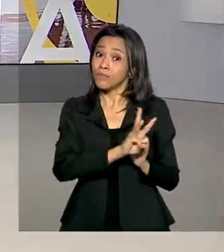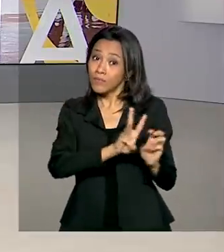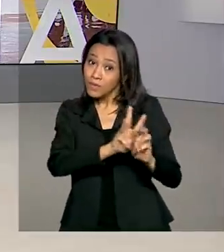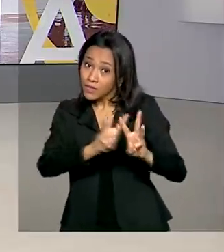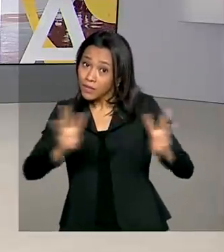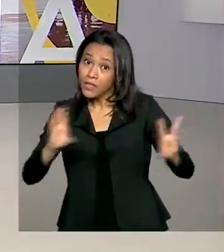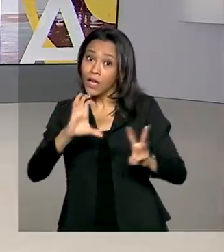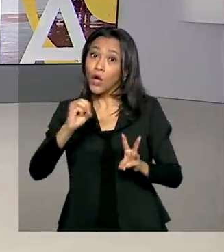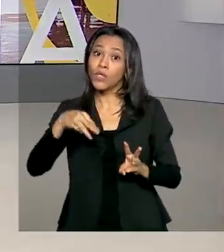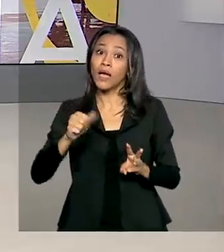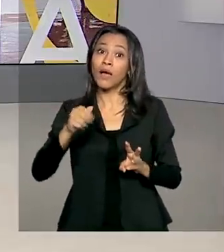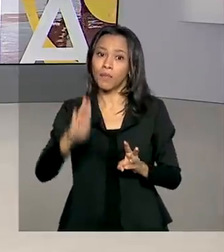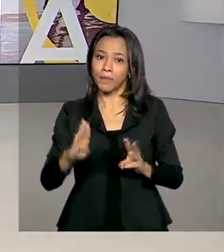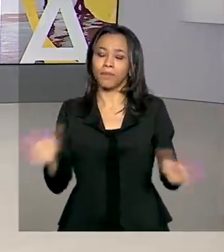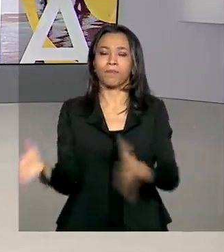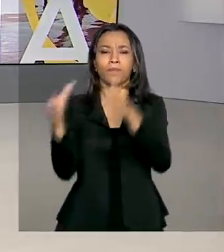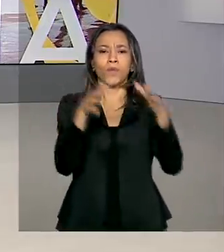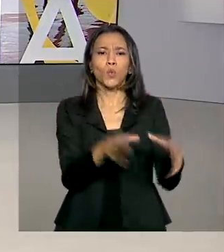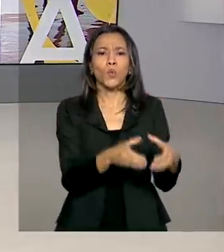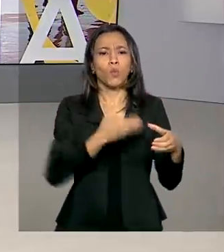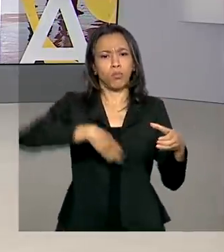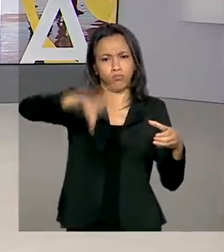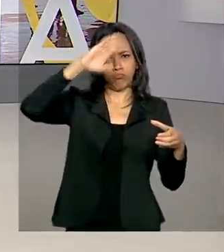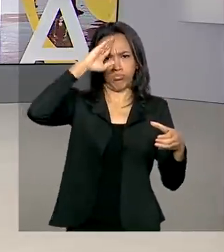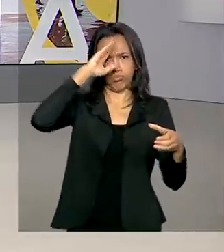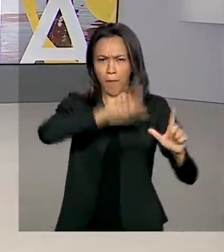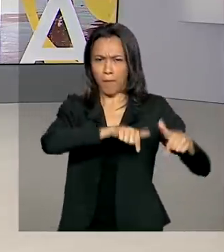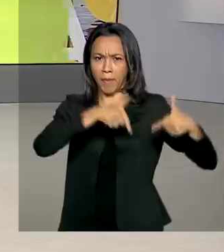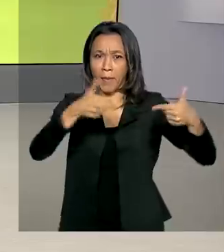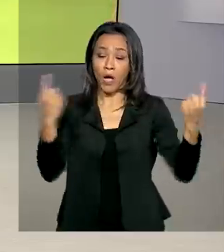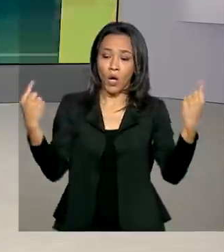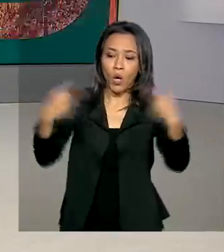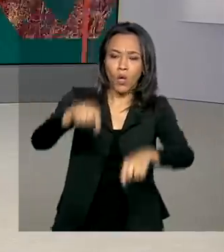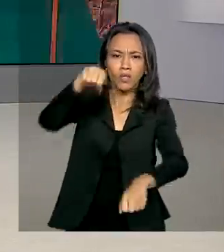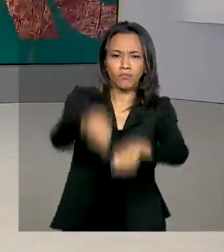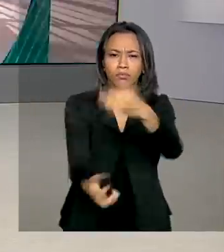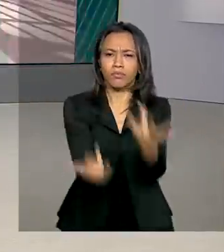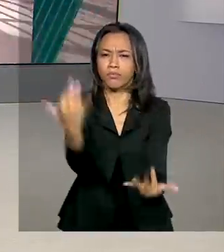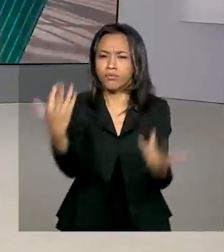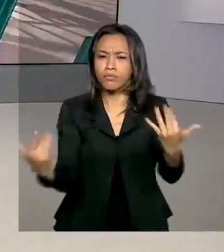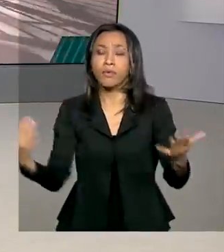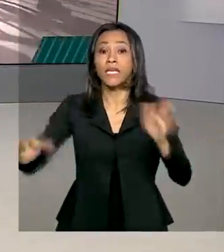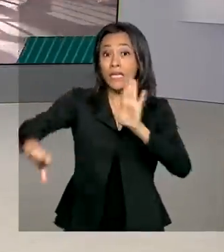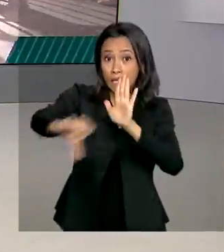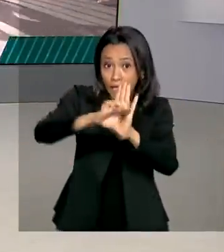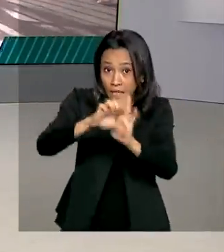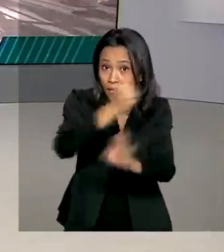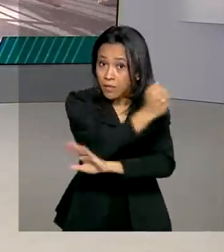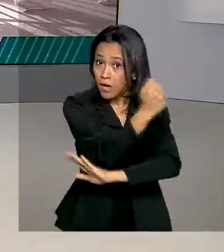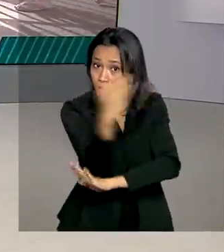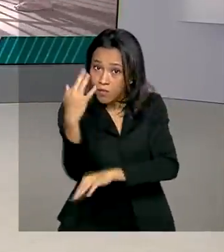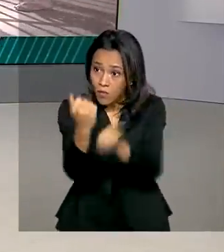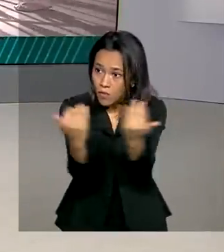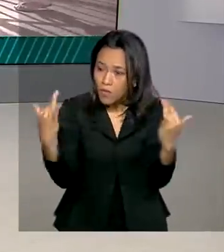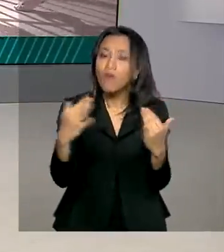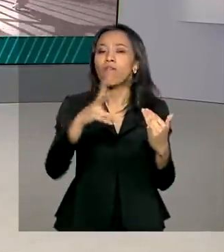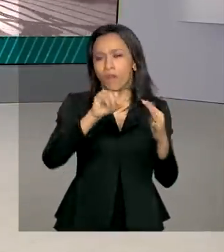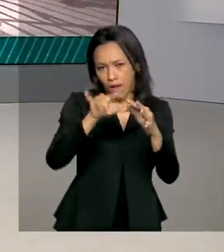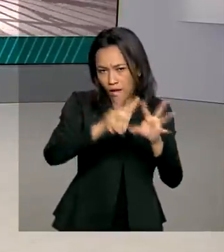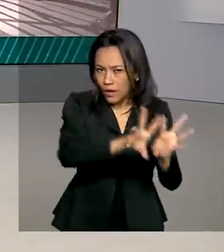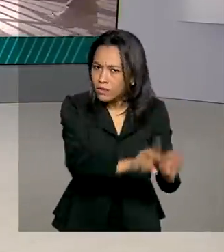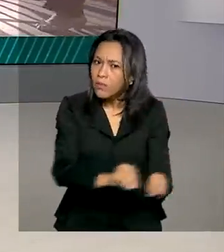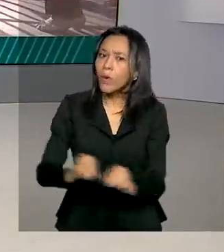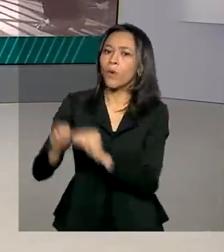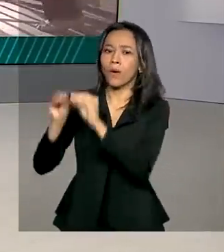Operação Verde Brasil 2, de combate a queimadas e a crimes ambientais, vai ser prorrogada. Ao concluir viagem a três